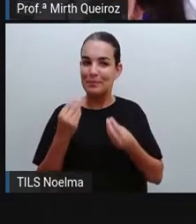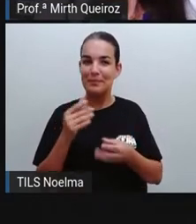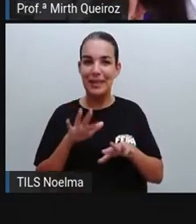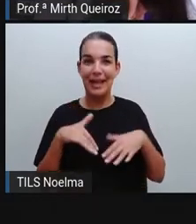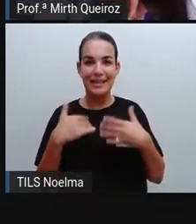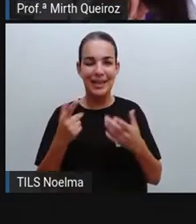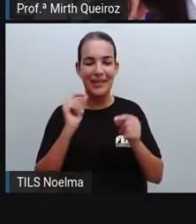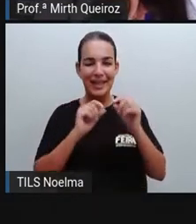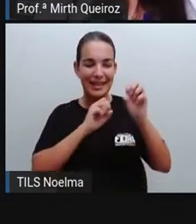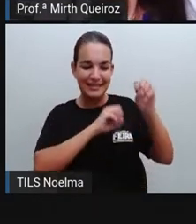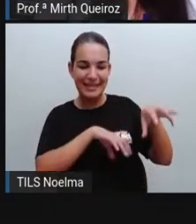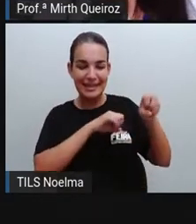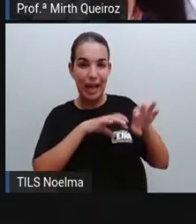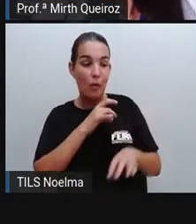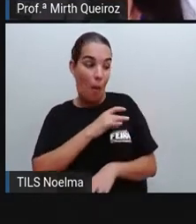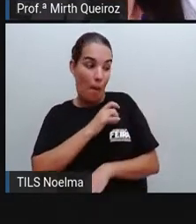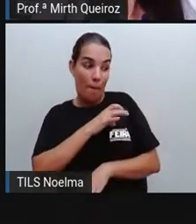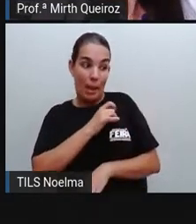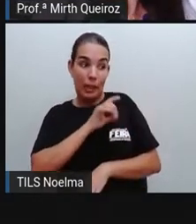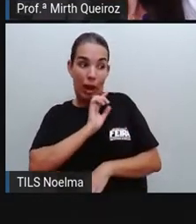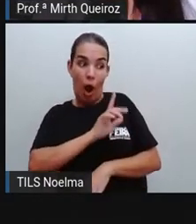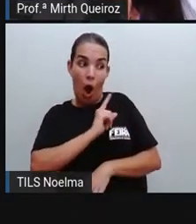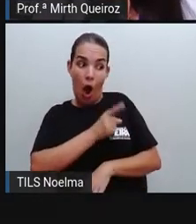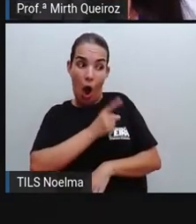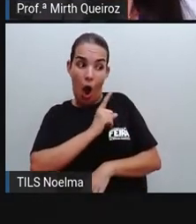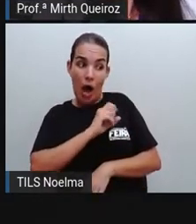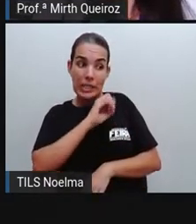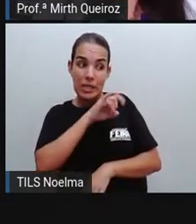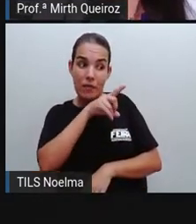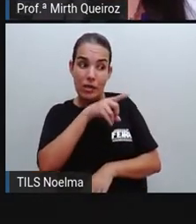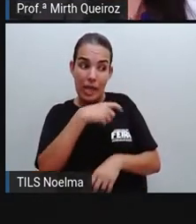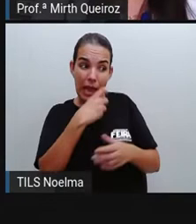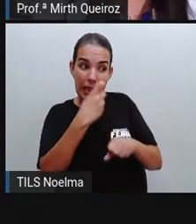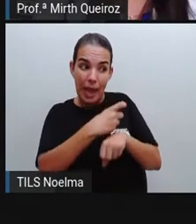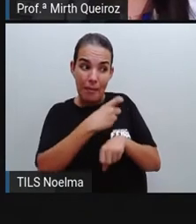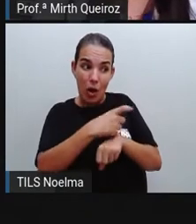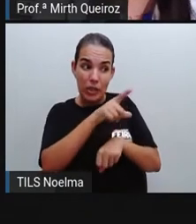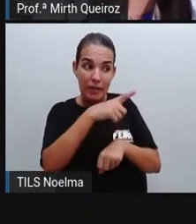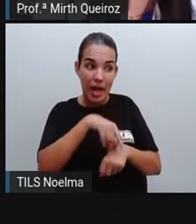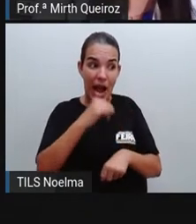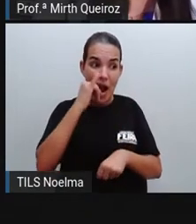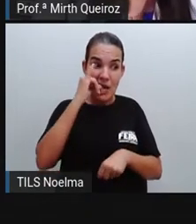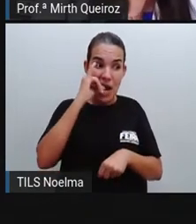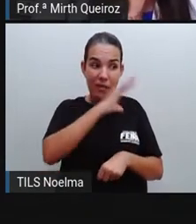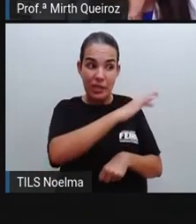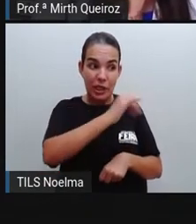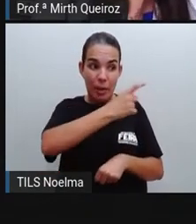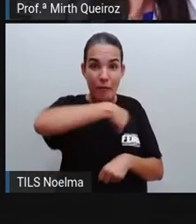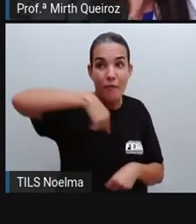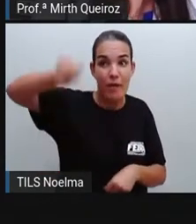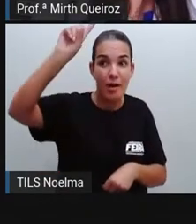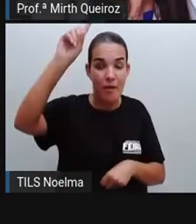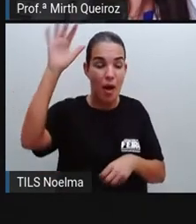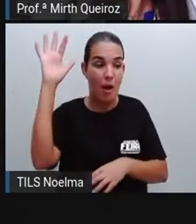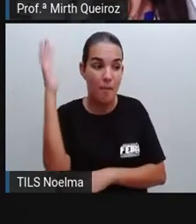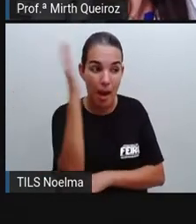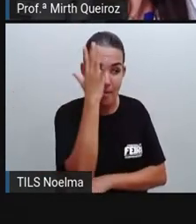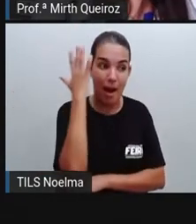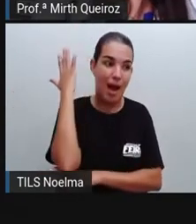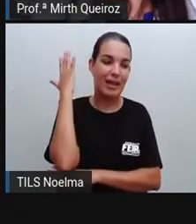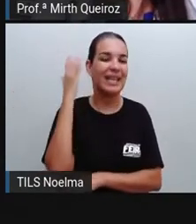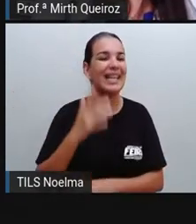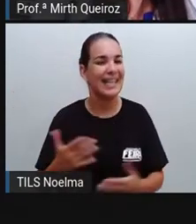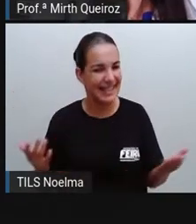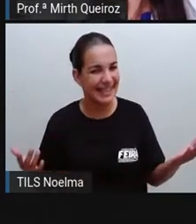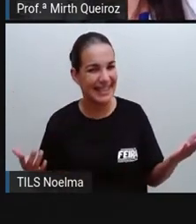certa forma, utiliza-se do medo através da lenda para que essas crianças possam obedecer aí nas suas